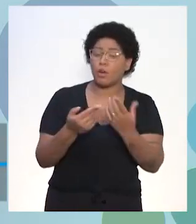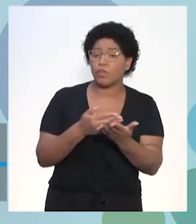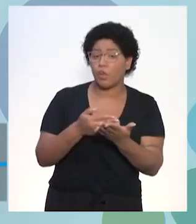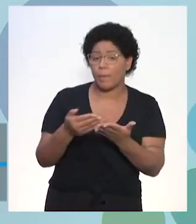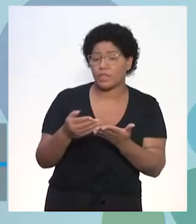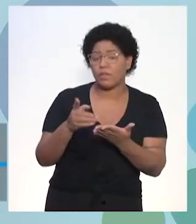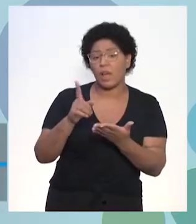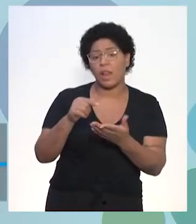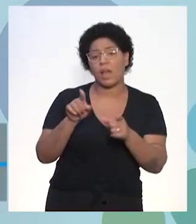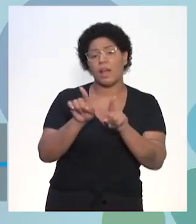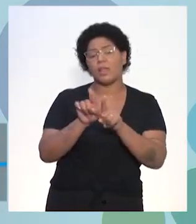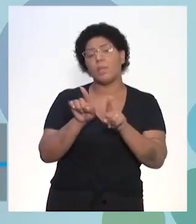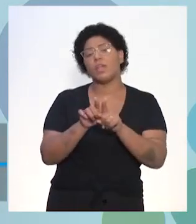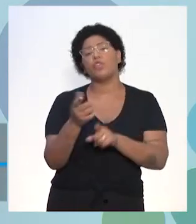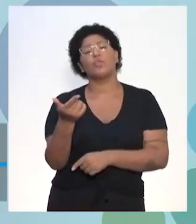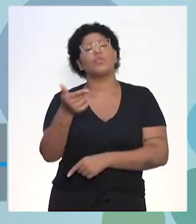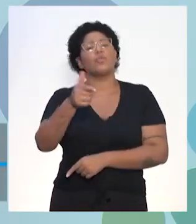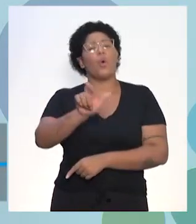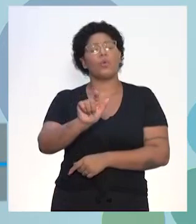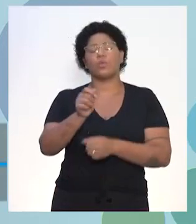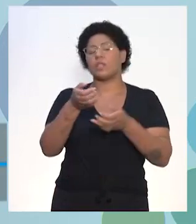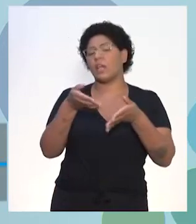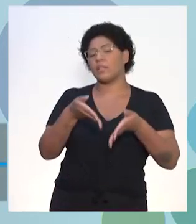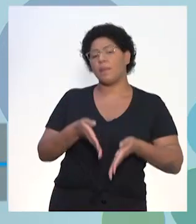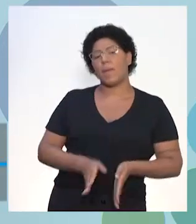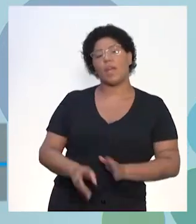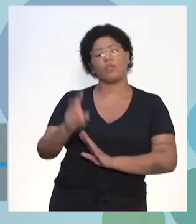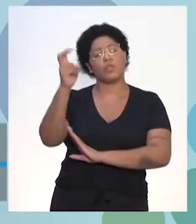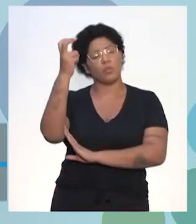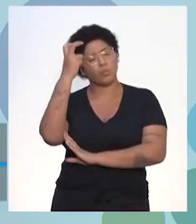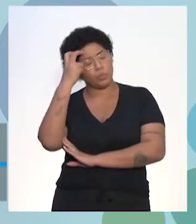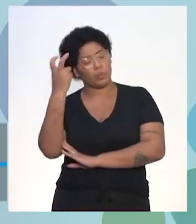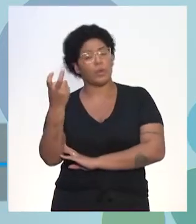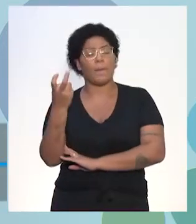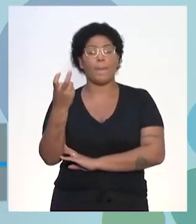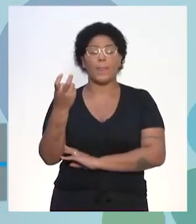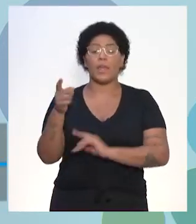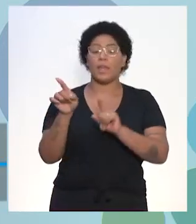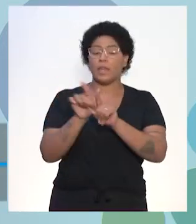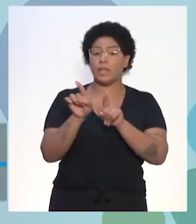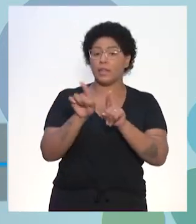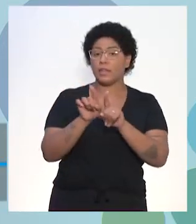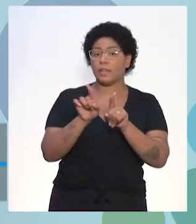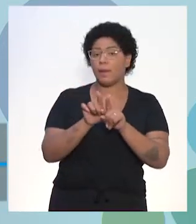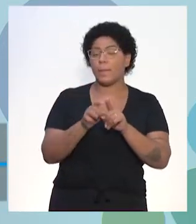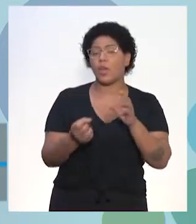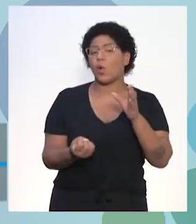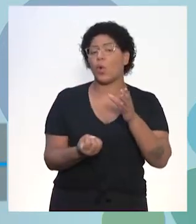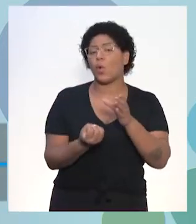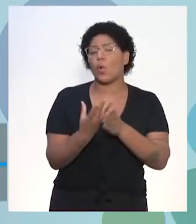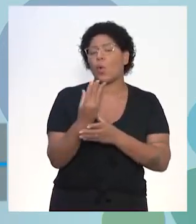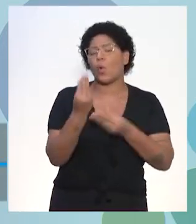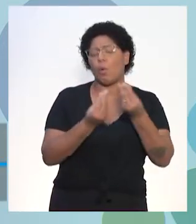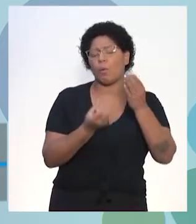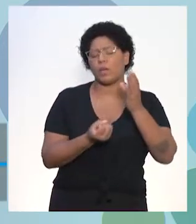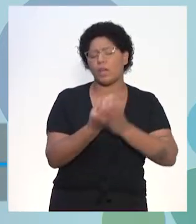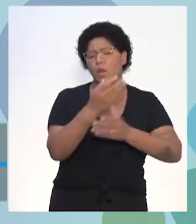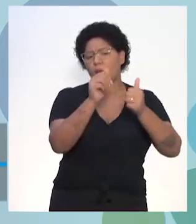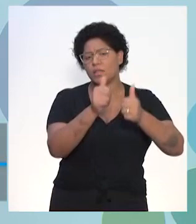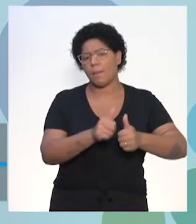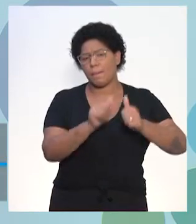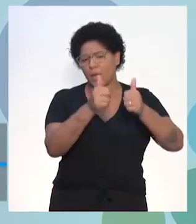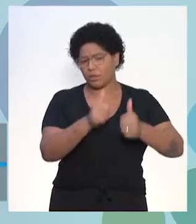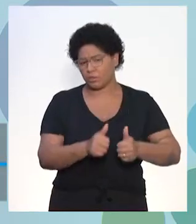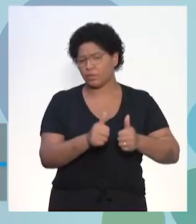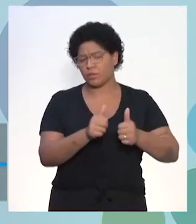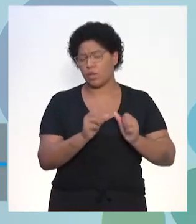assunto dos outros renascimentos, do renascimento cultural e a questão da formação das monarquias nacionais aí para vocês.